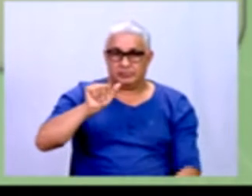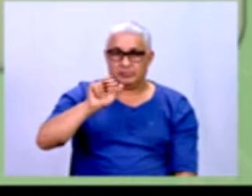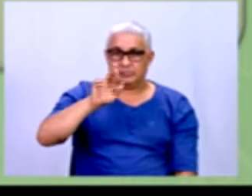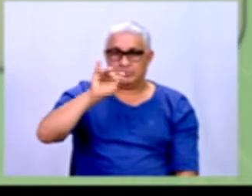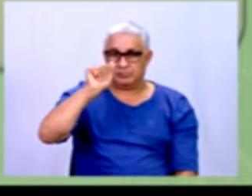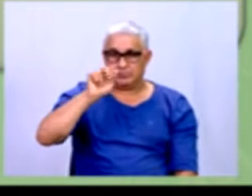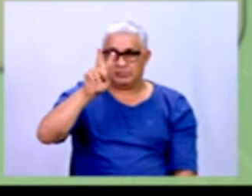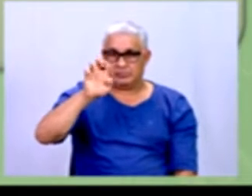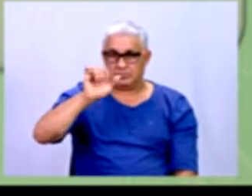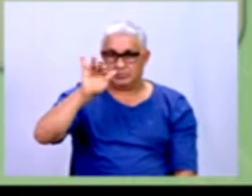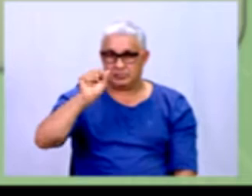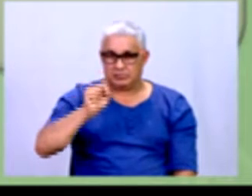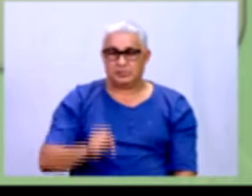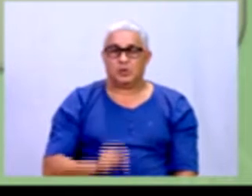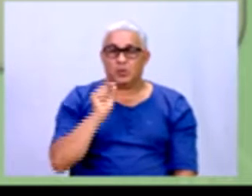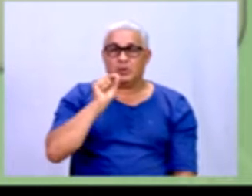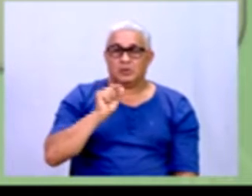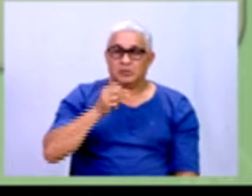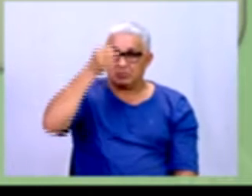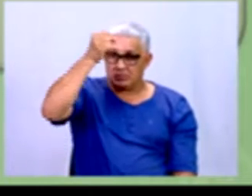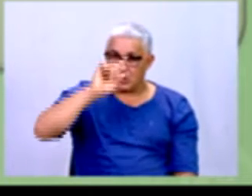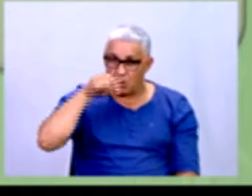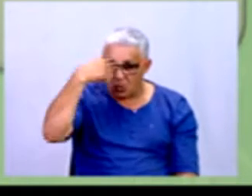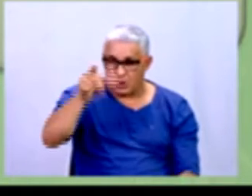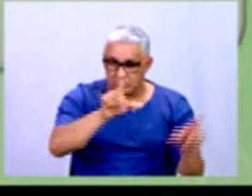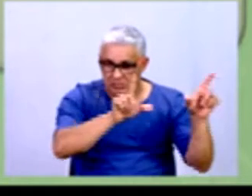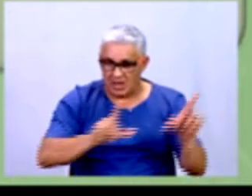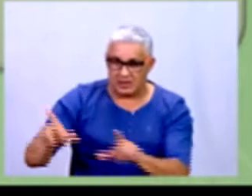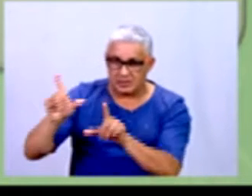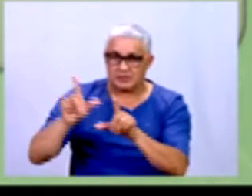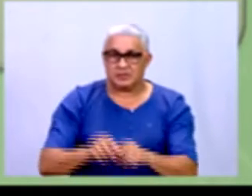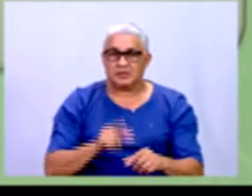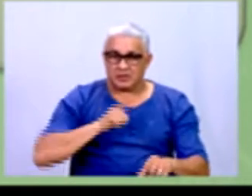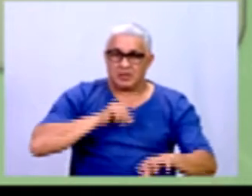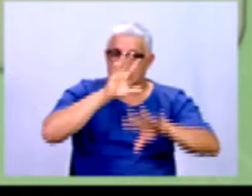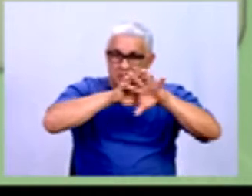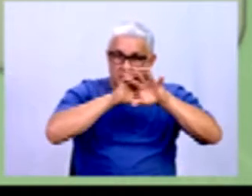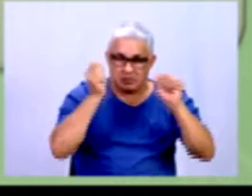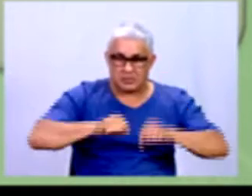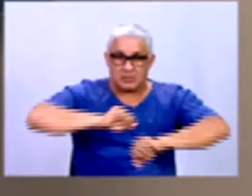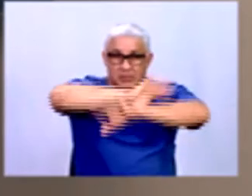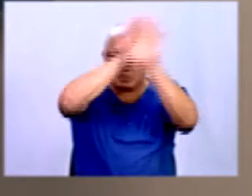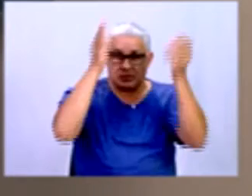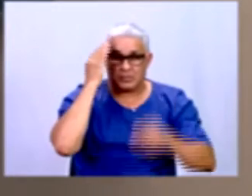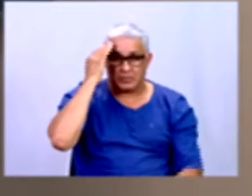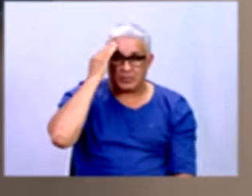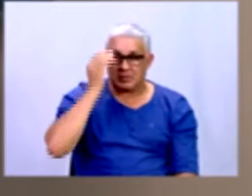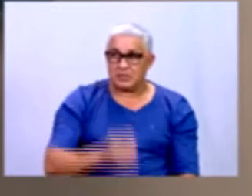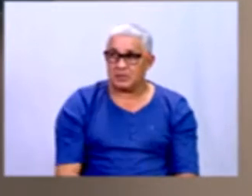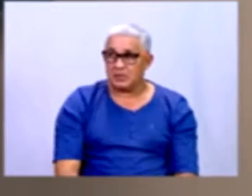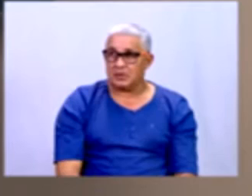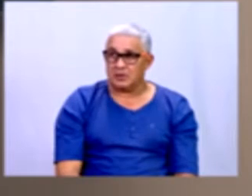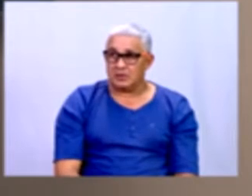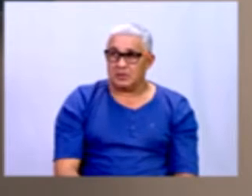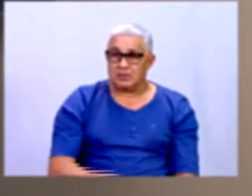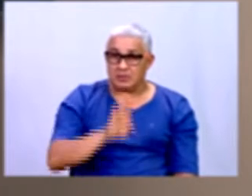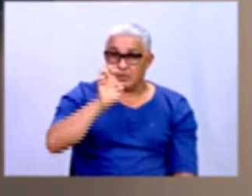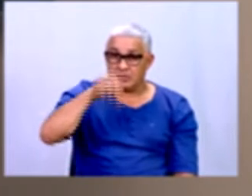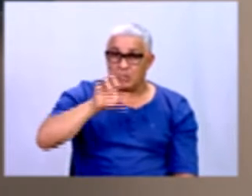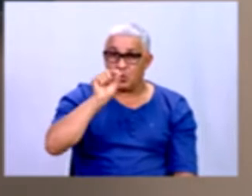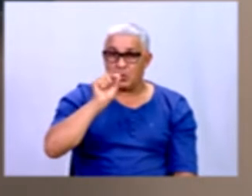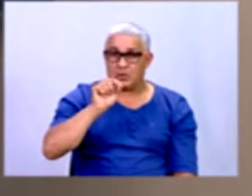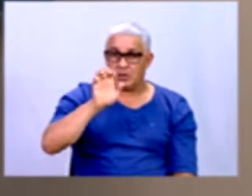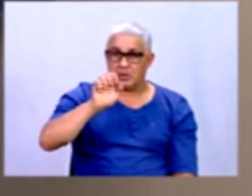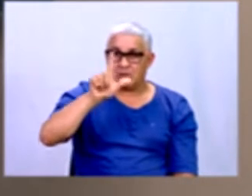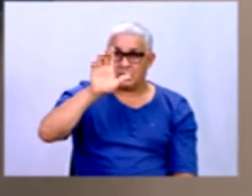Eu vou deixar para explicar aqui no próximo slide, que vai ter uma tabela, vai dar para vocês entenderem bem o que são os